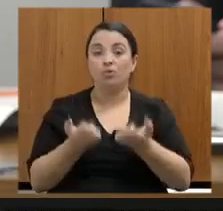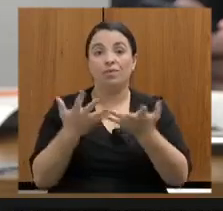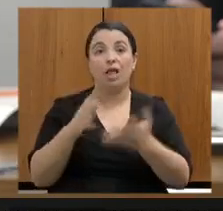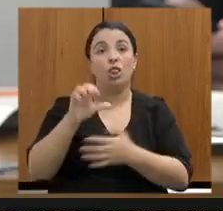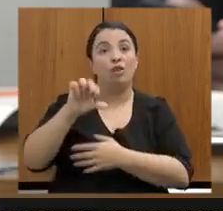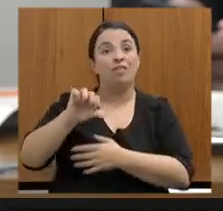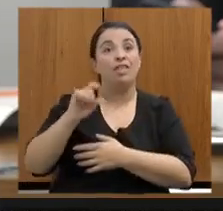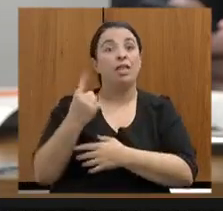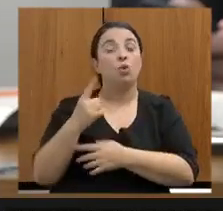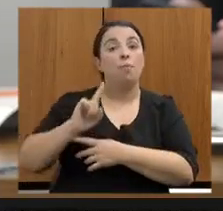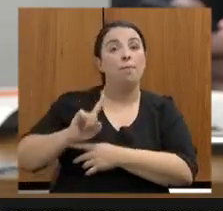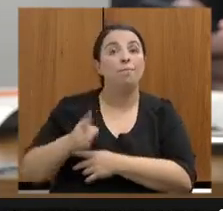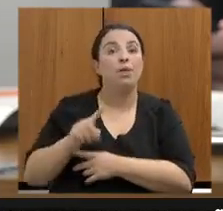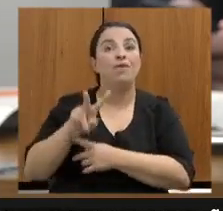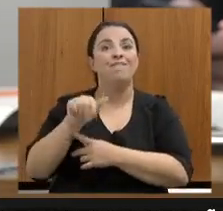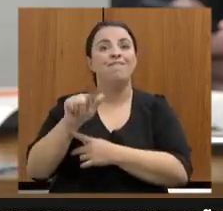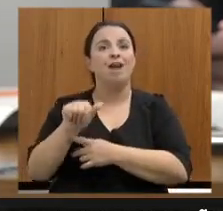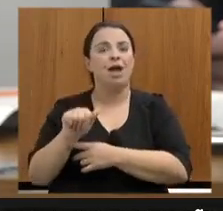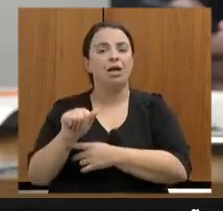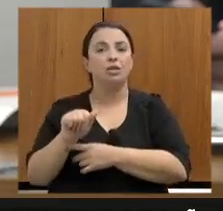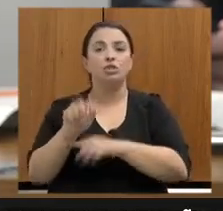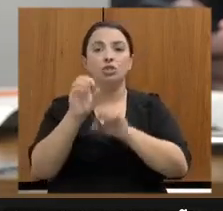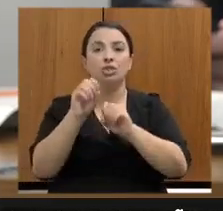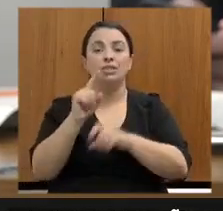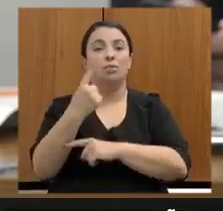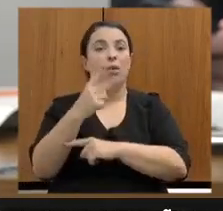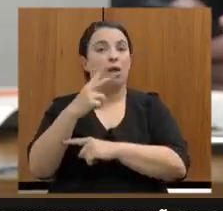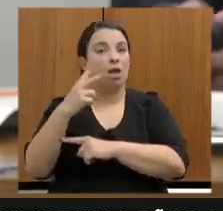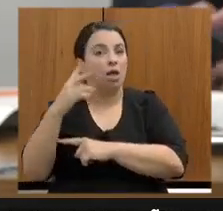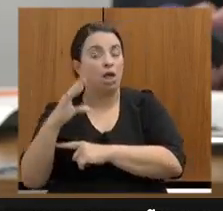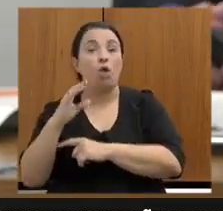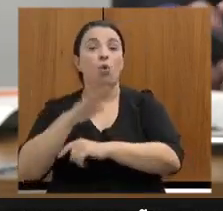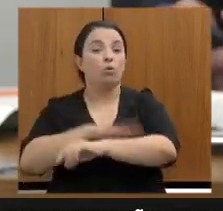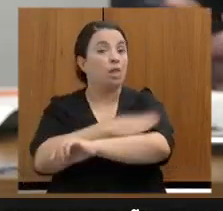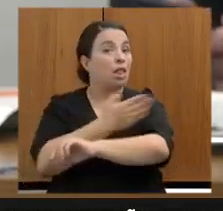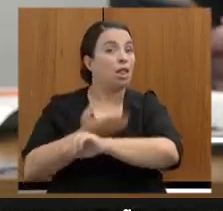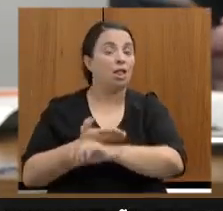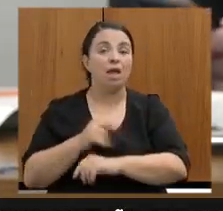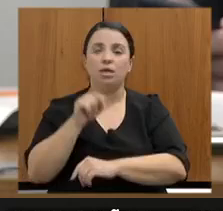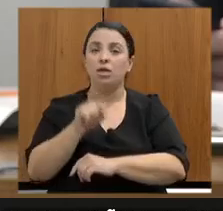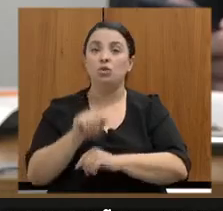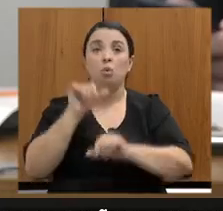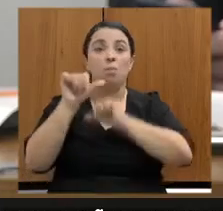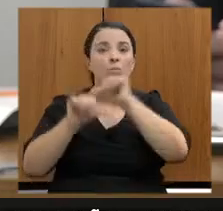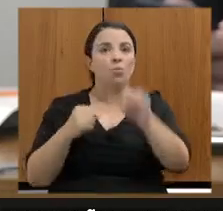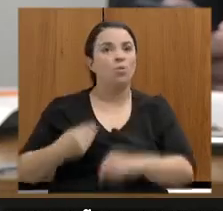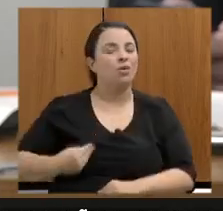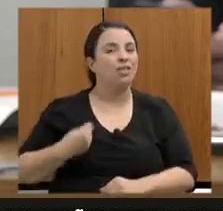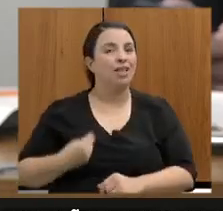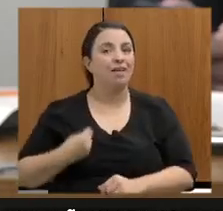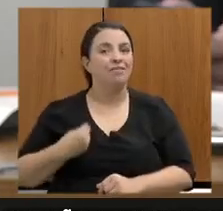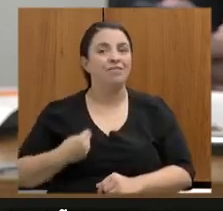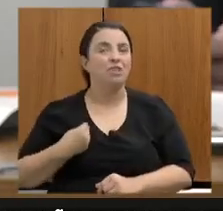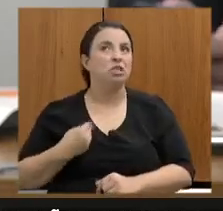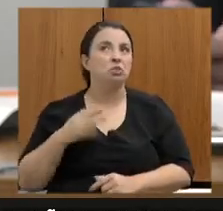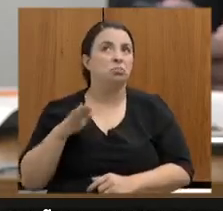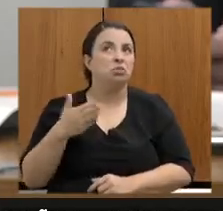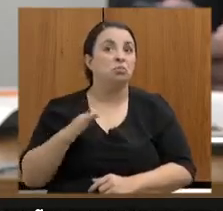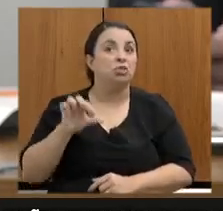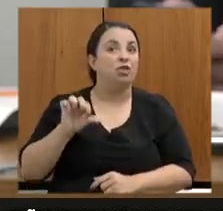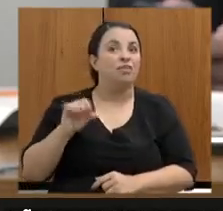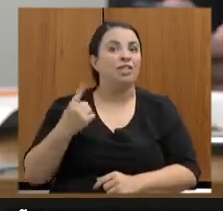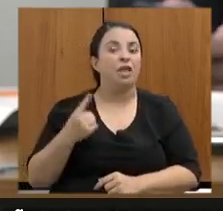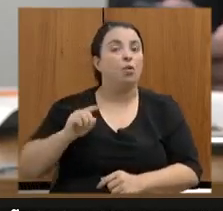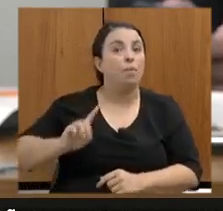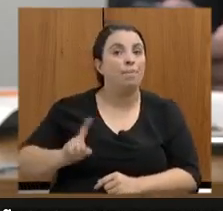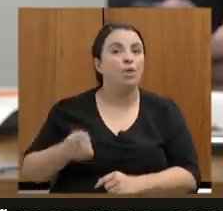vagas de ensino médio em tempo integral. Isso muda a realidade de vida de pelo menos 91 mil